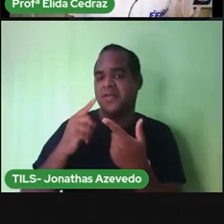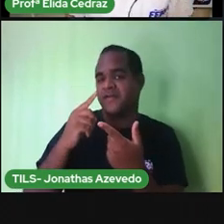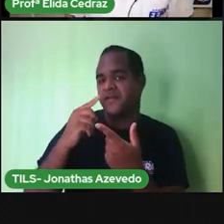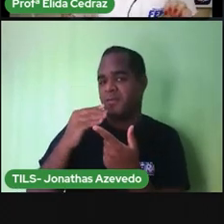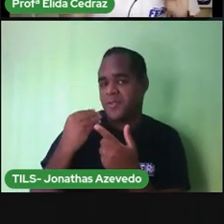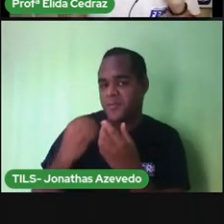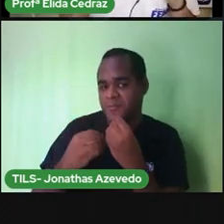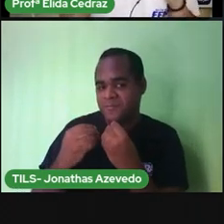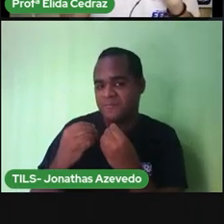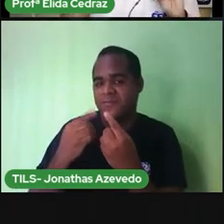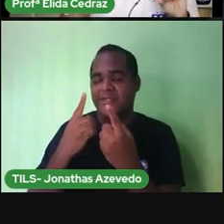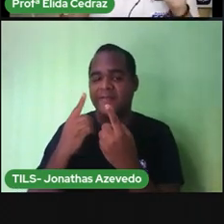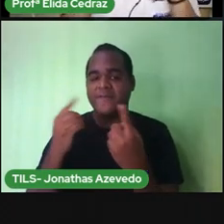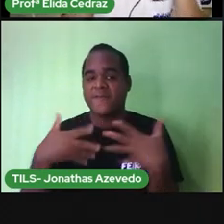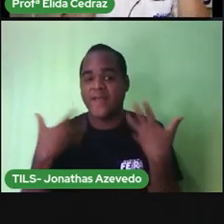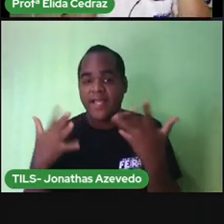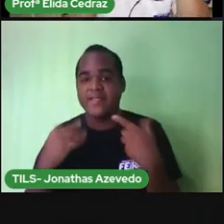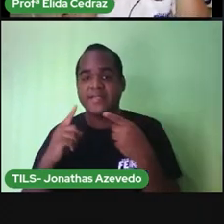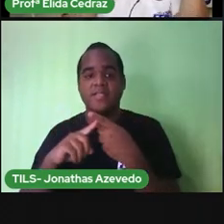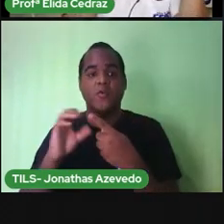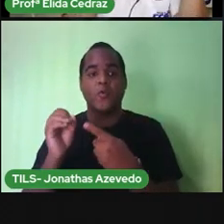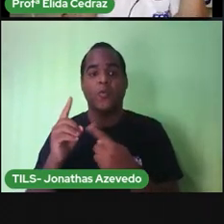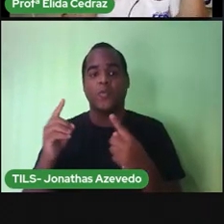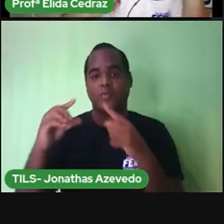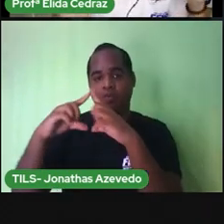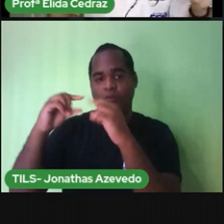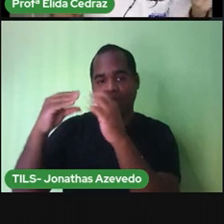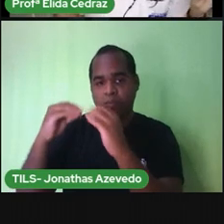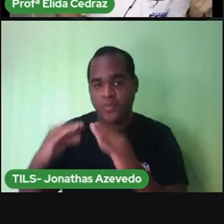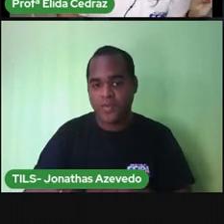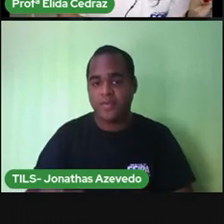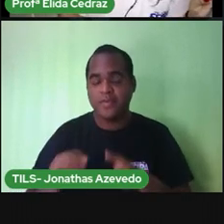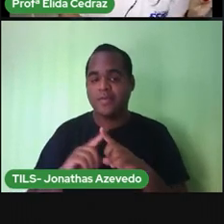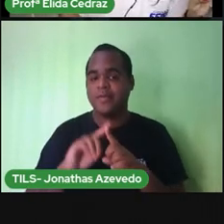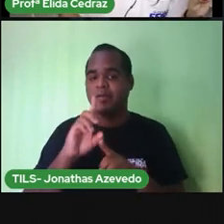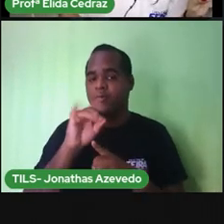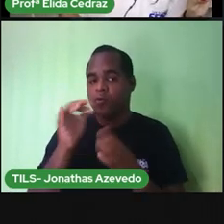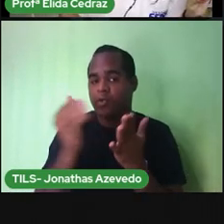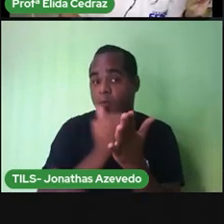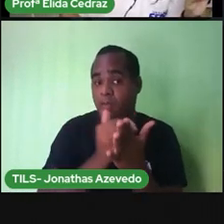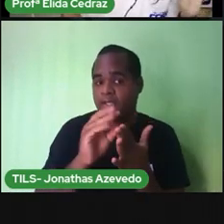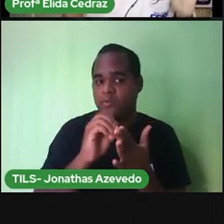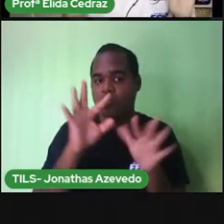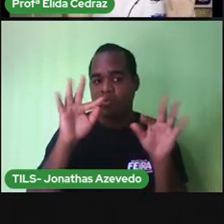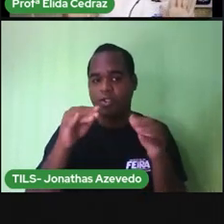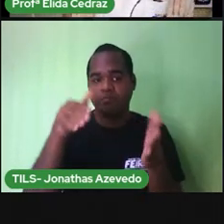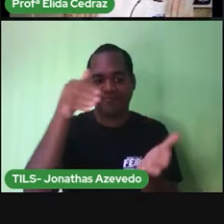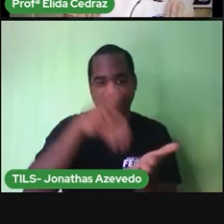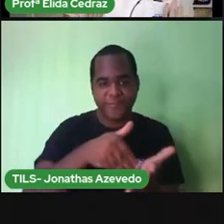uma delas está o dia que começa e o dia que termina.